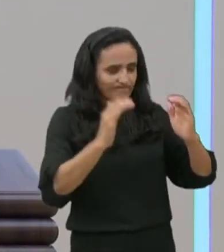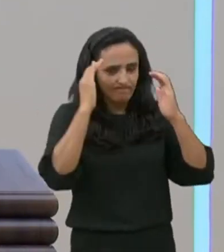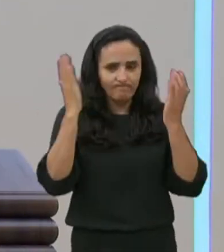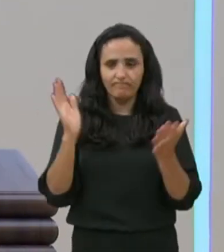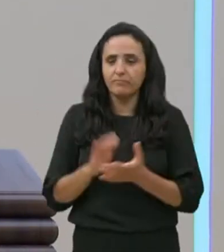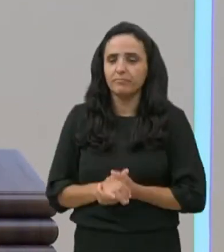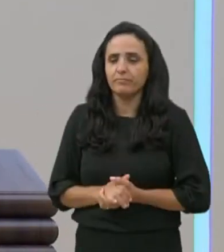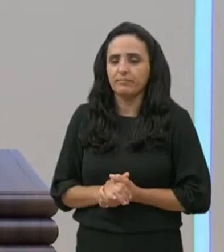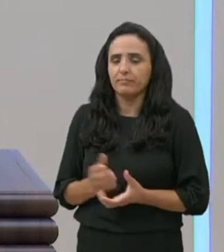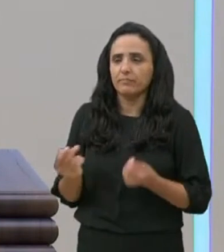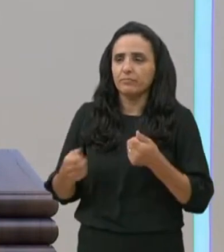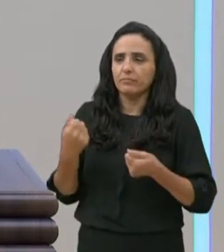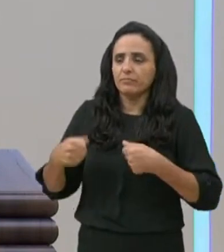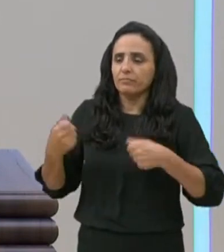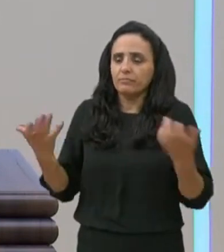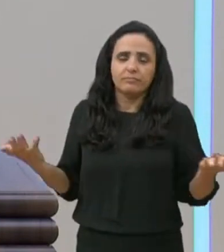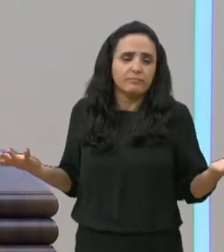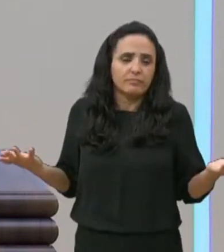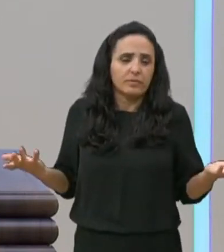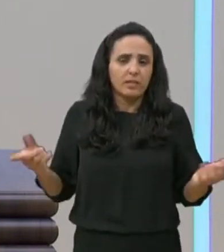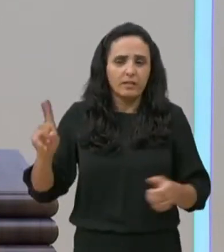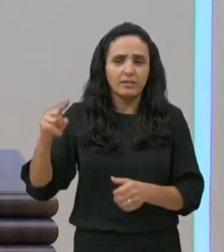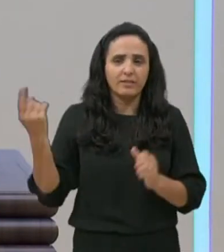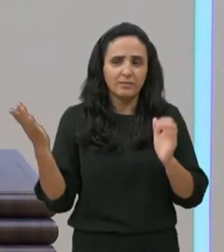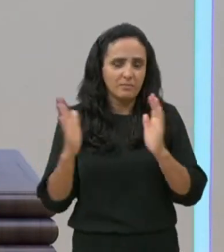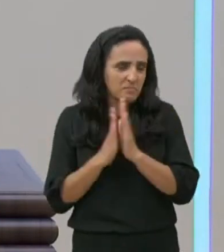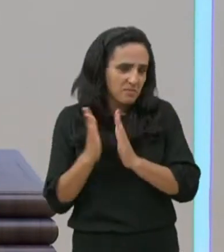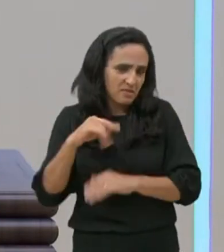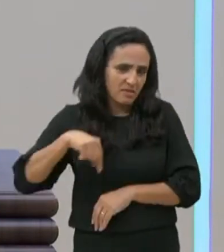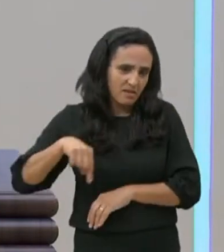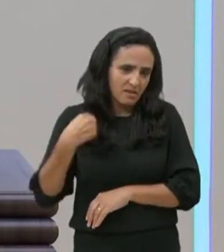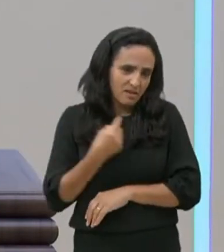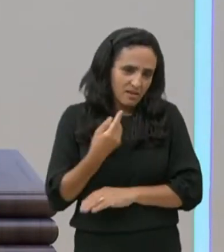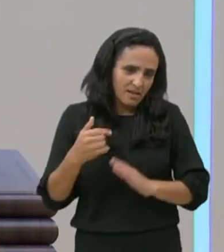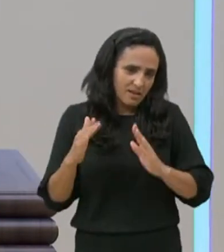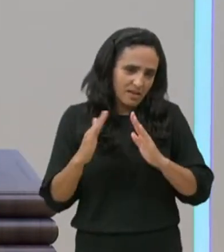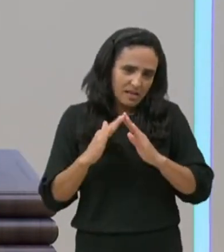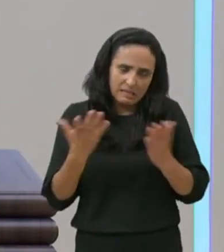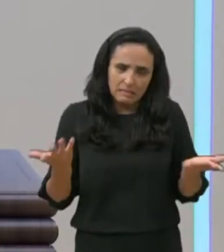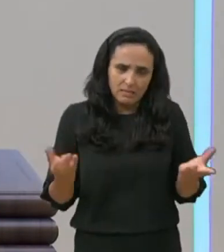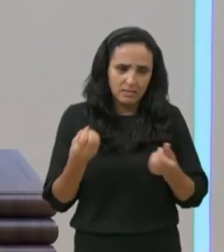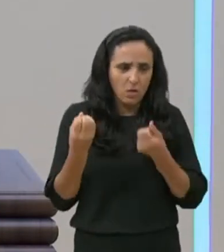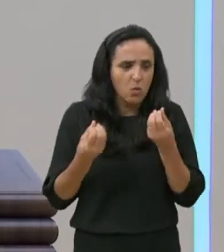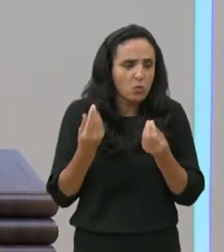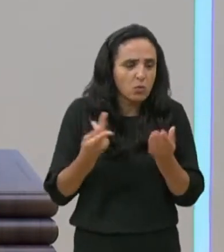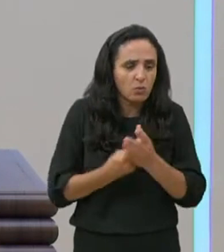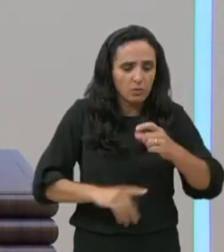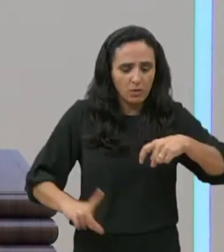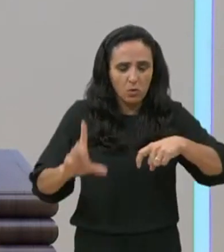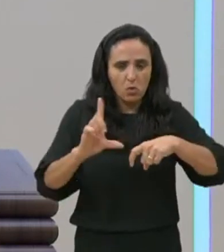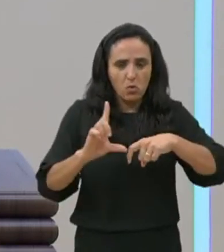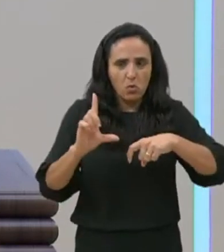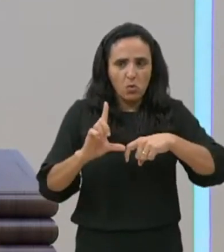não senhor, não precisa o senhor, ir na minha casa, lá em Lucas, a gente vê Lucas,